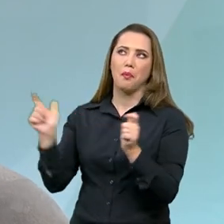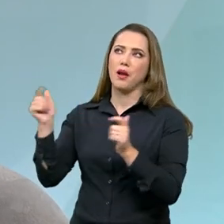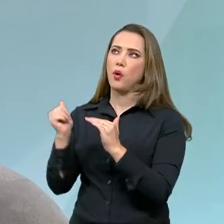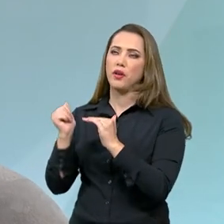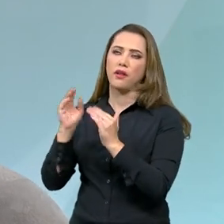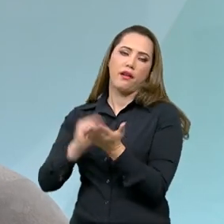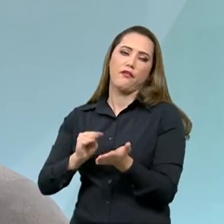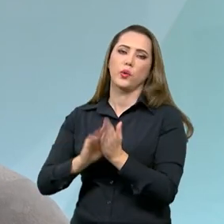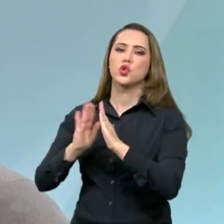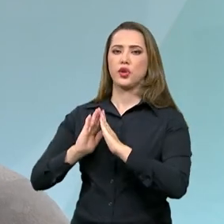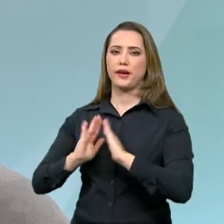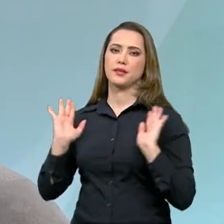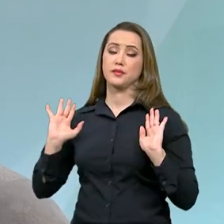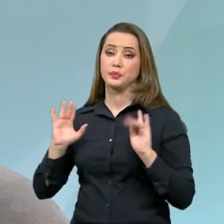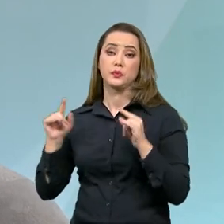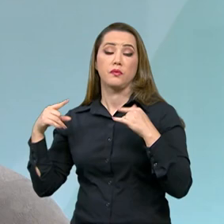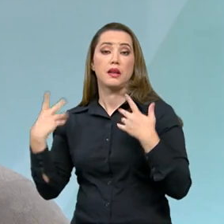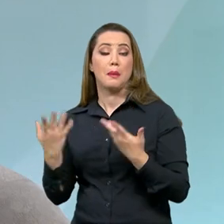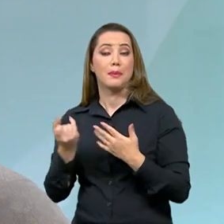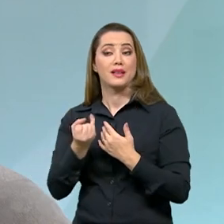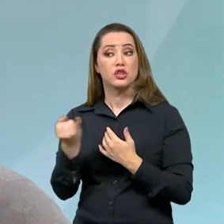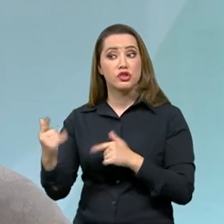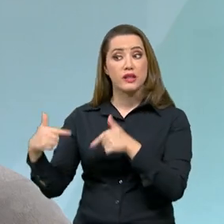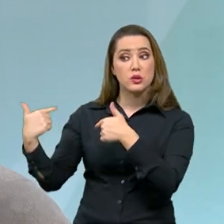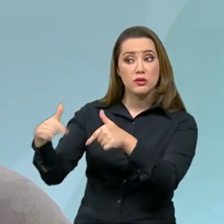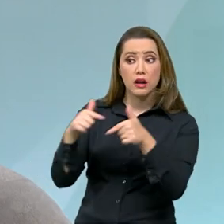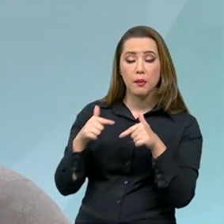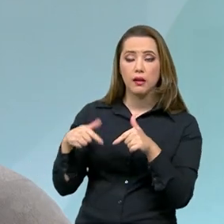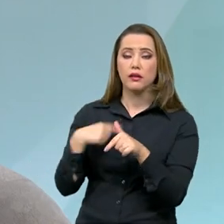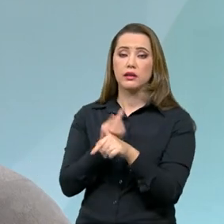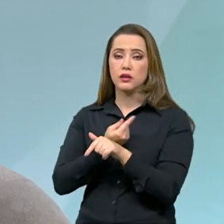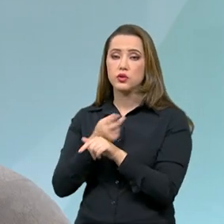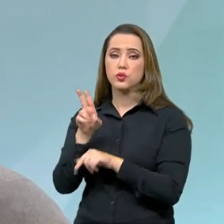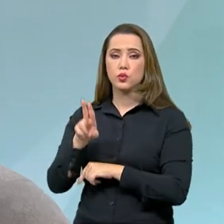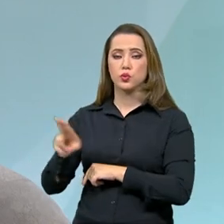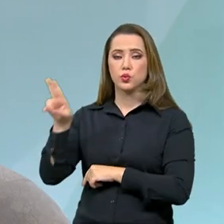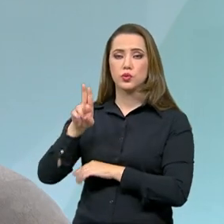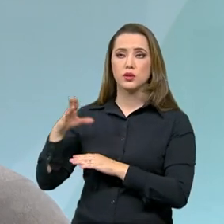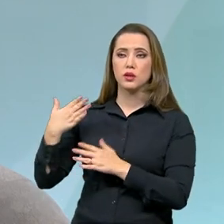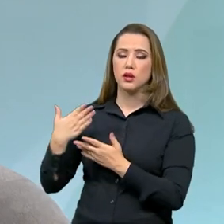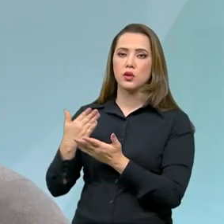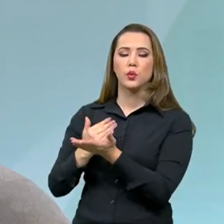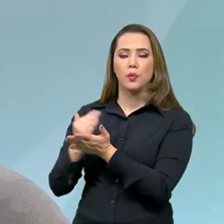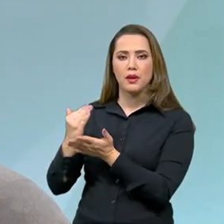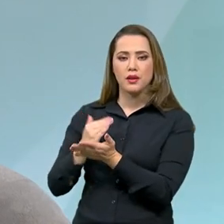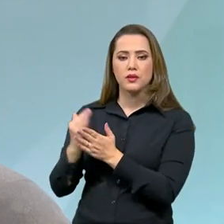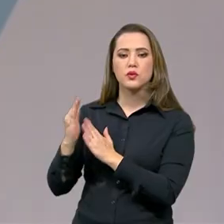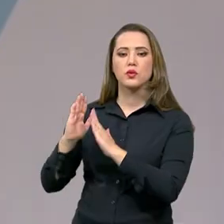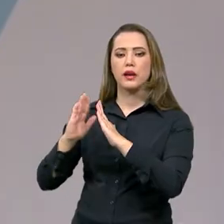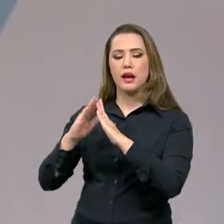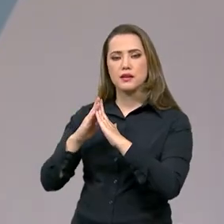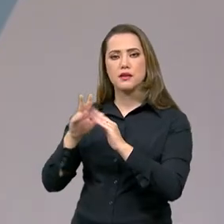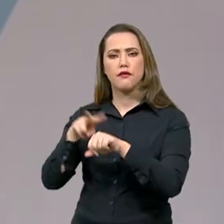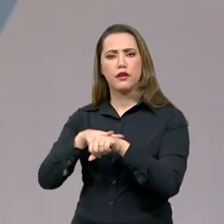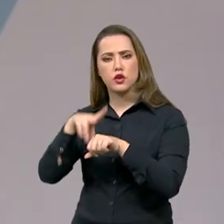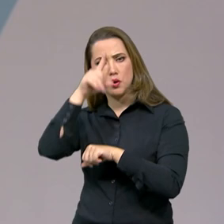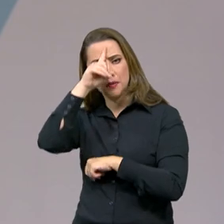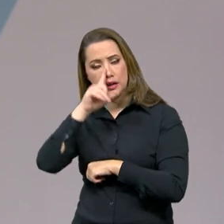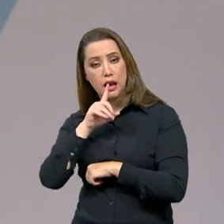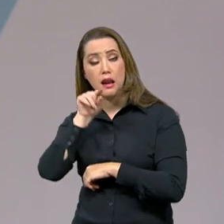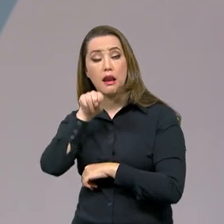são várias medidas que a gente tem adotado desde o lançamento do programa Casa Verde e Amarela para